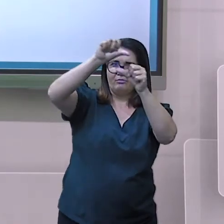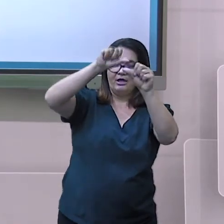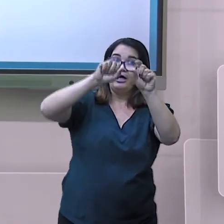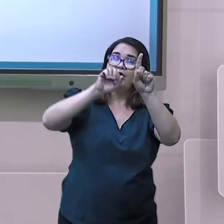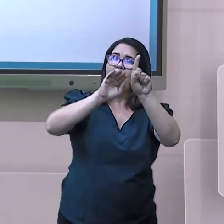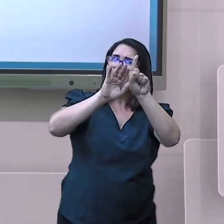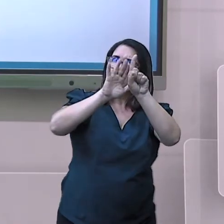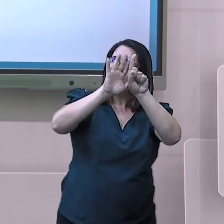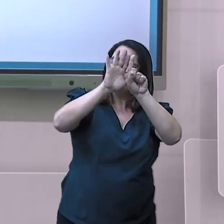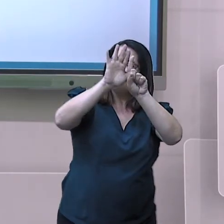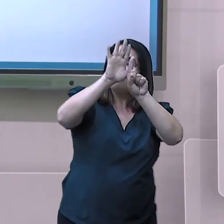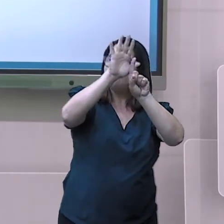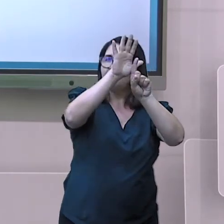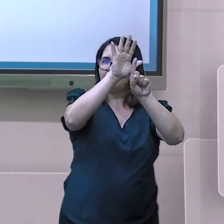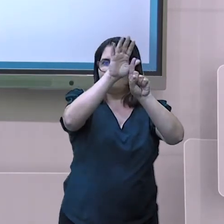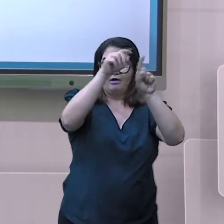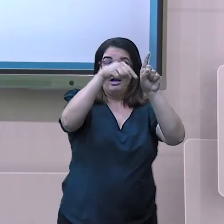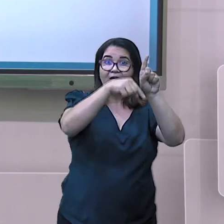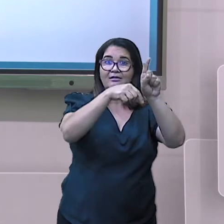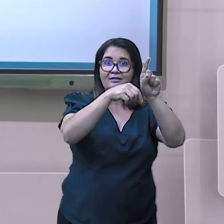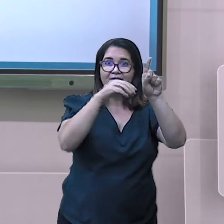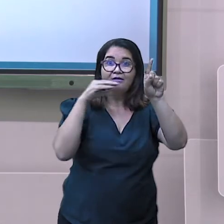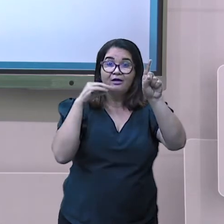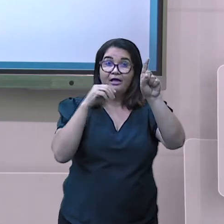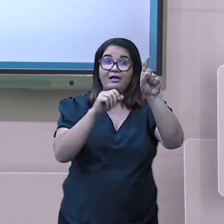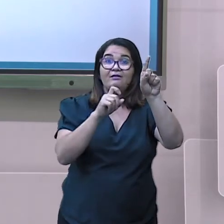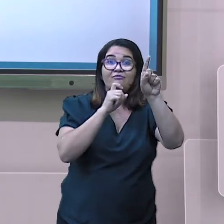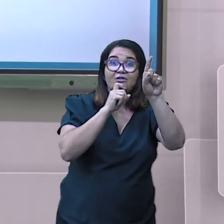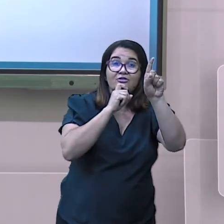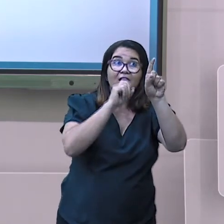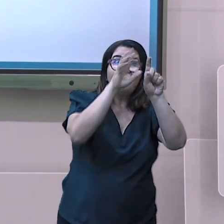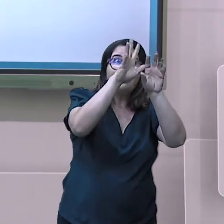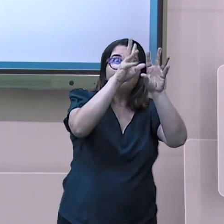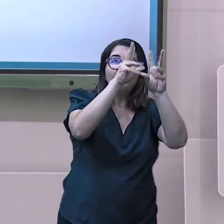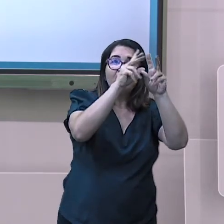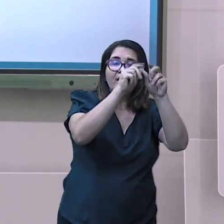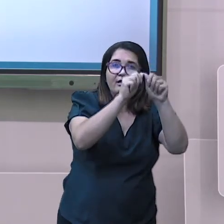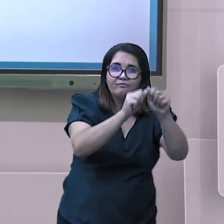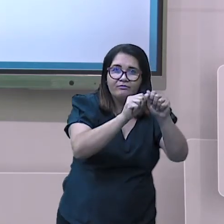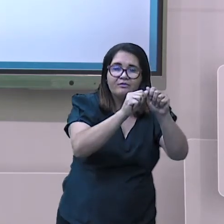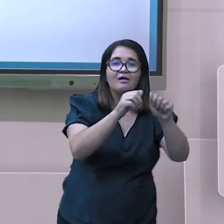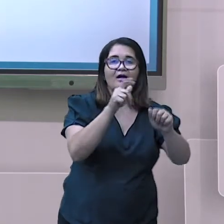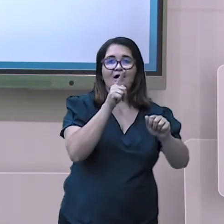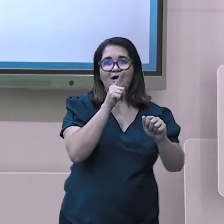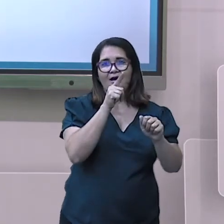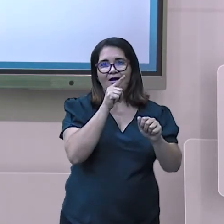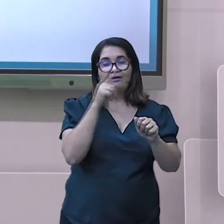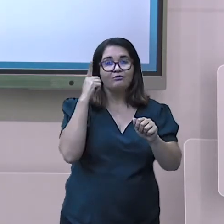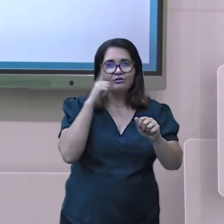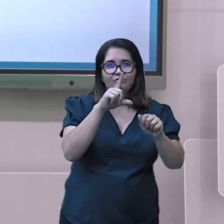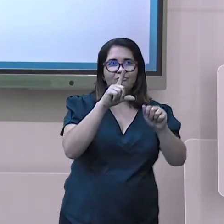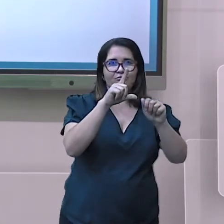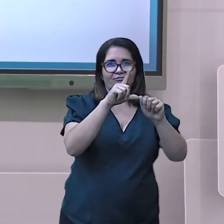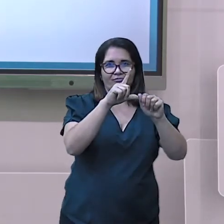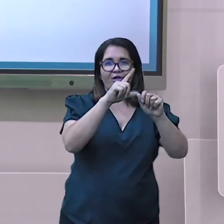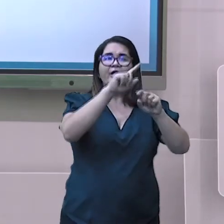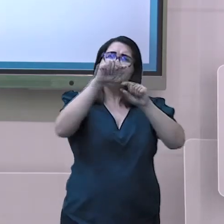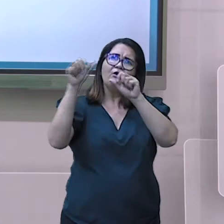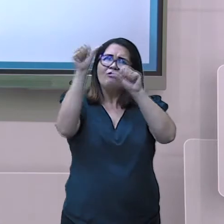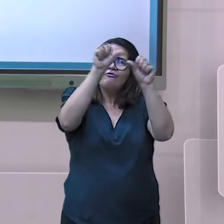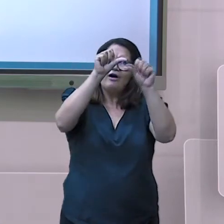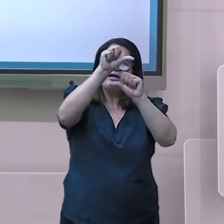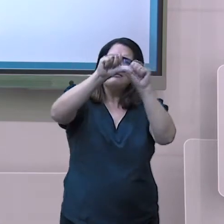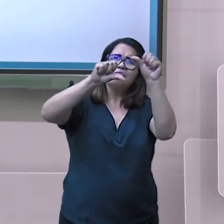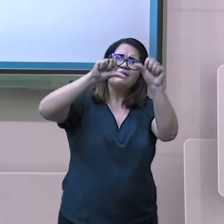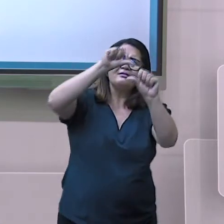quando ele esfria. Ele passa por aqui e já o sistema de resfriamento resfria mais ainda. Então,